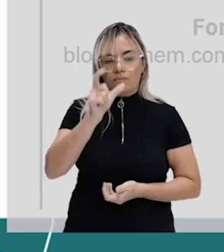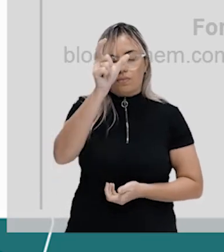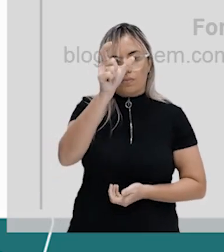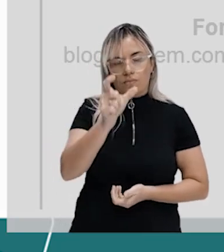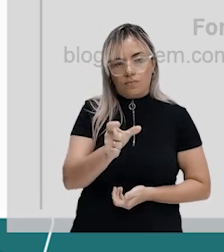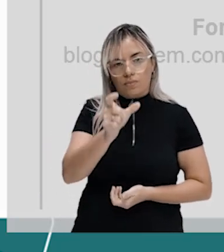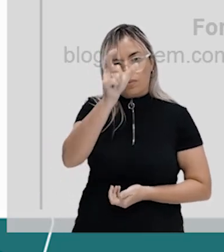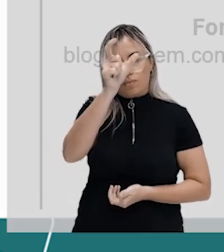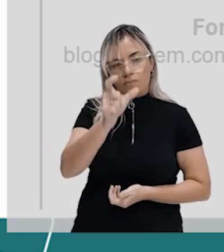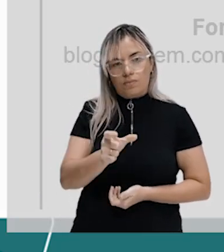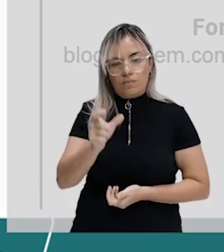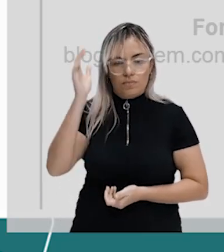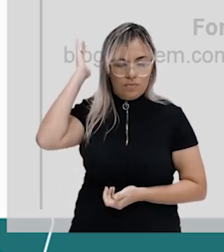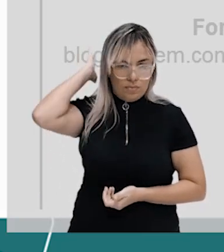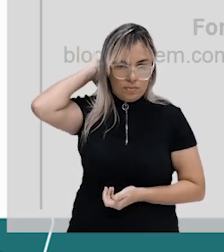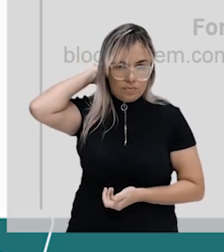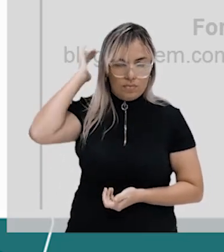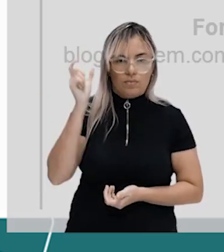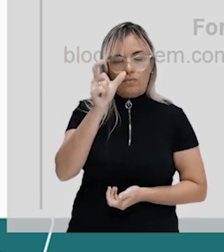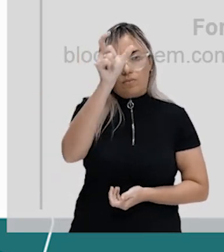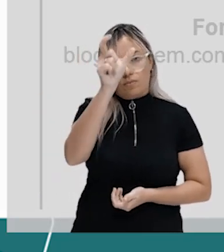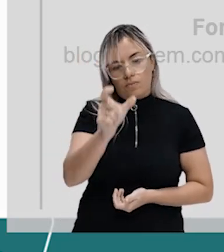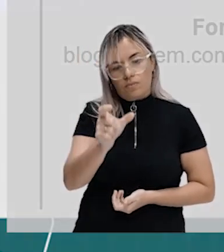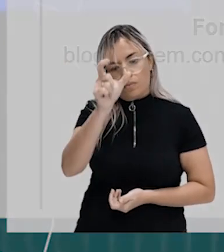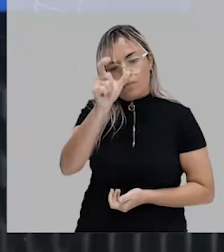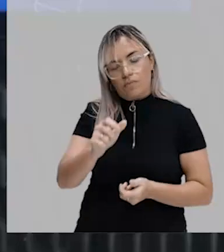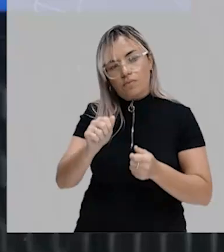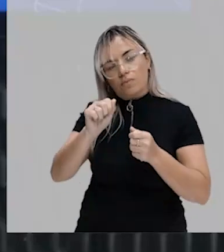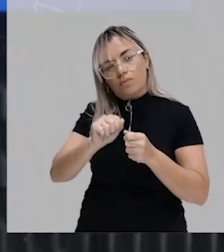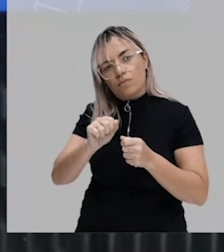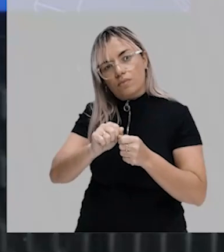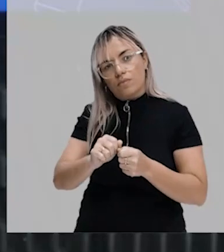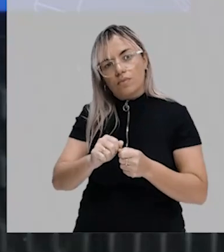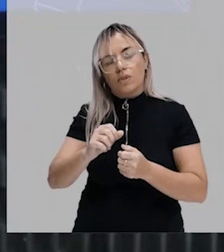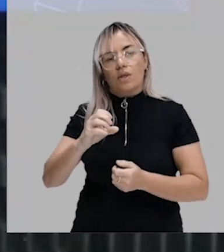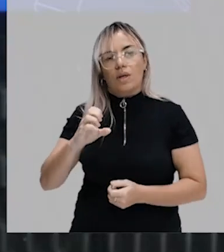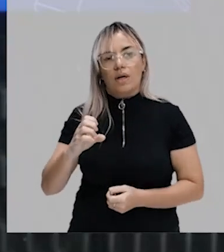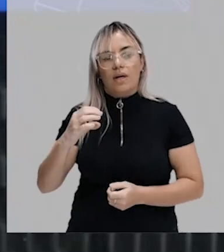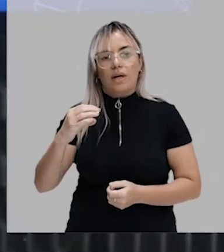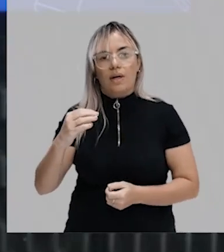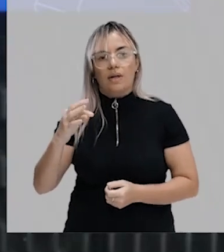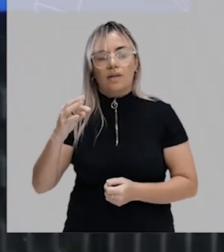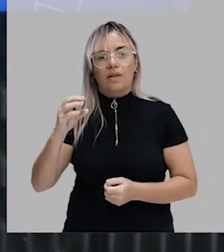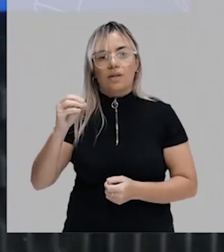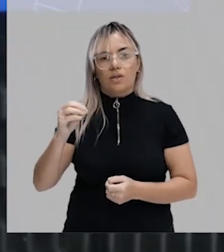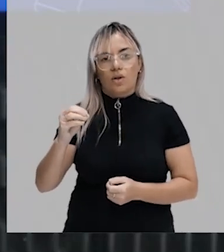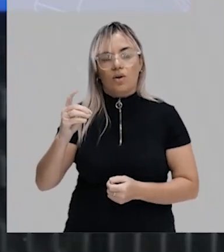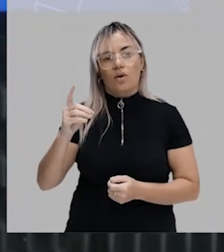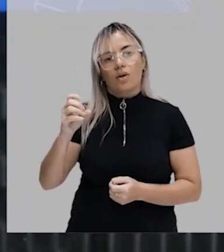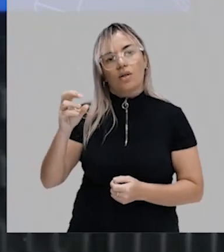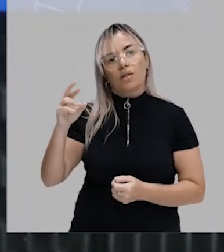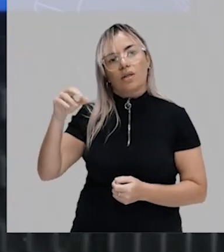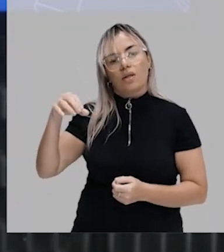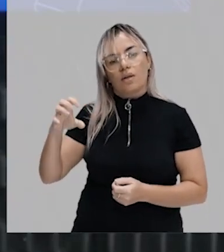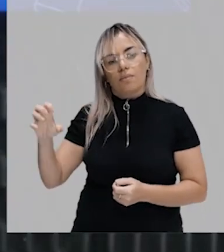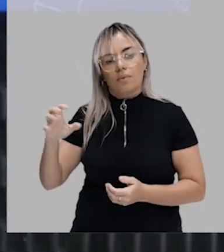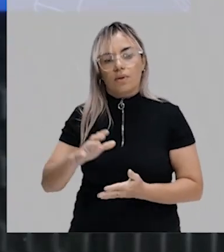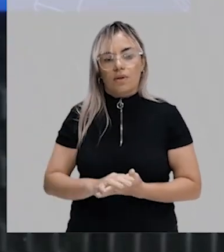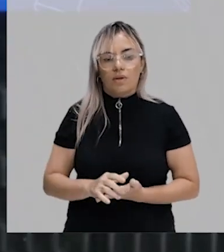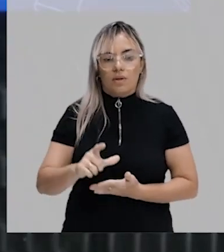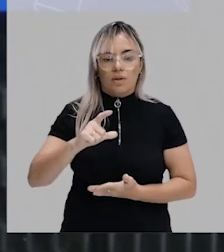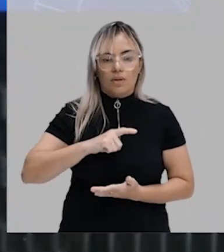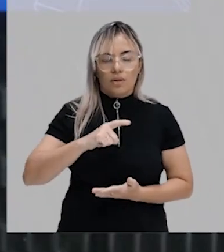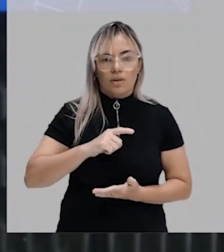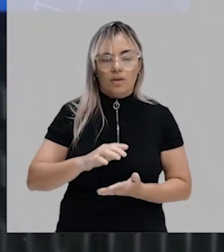embrião, que é feita de ectoderme, ectoderme é um folheto embrionário, essa ectoderme aqui, ela